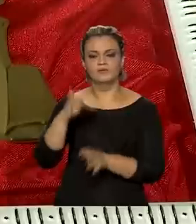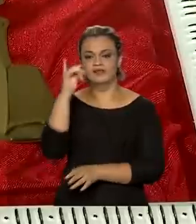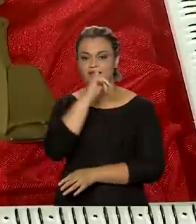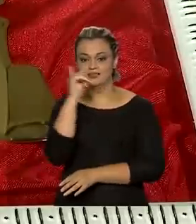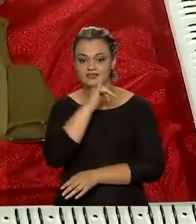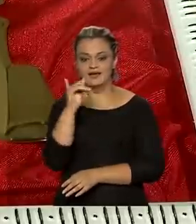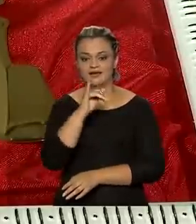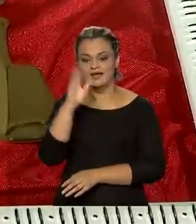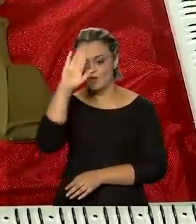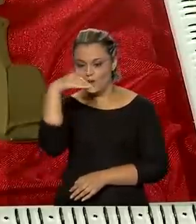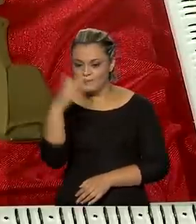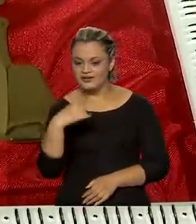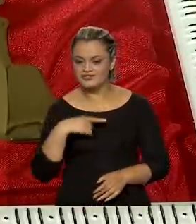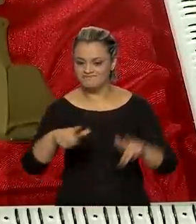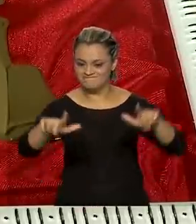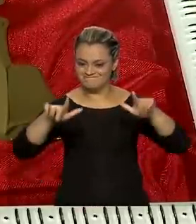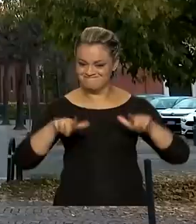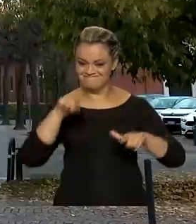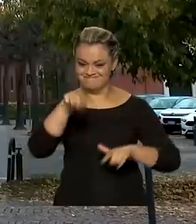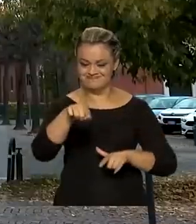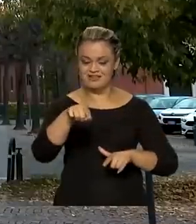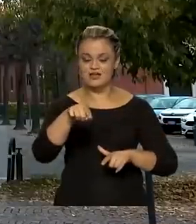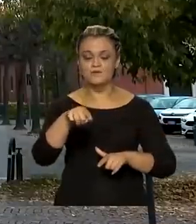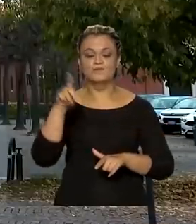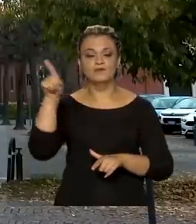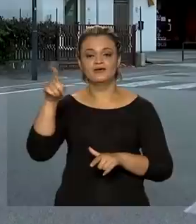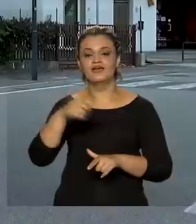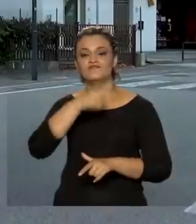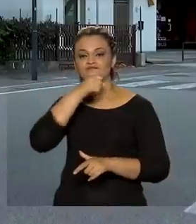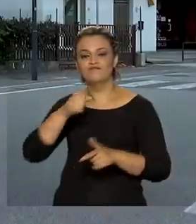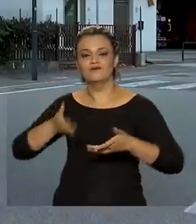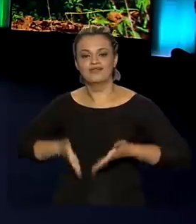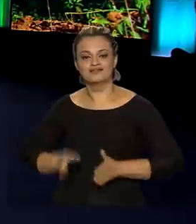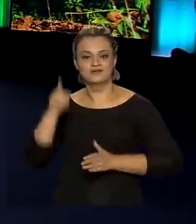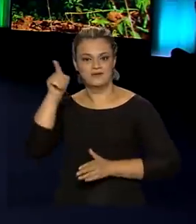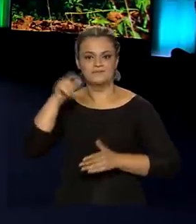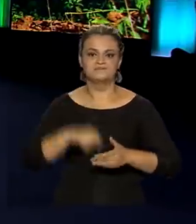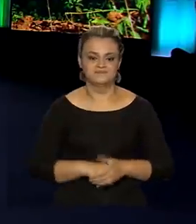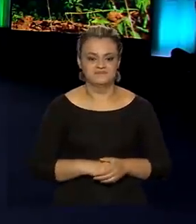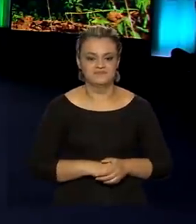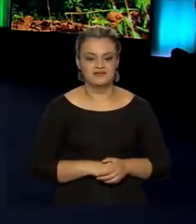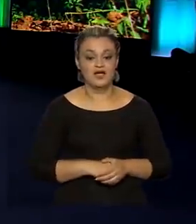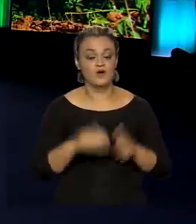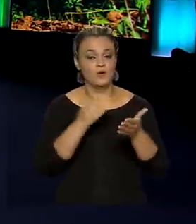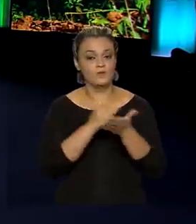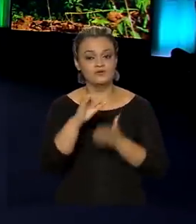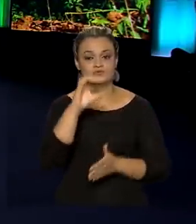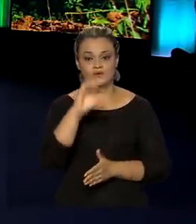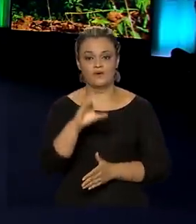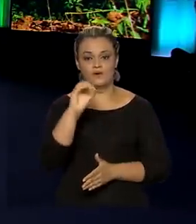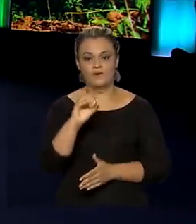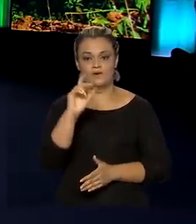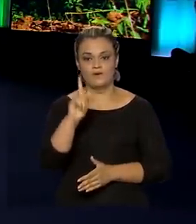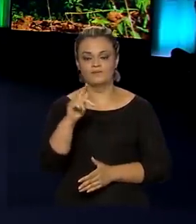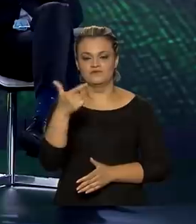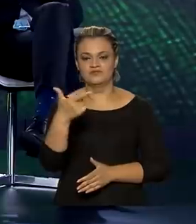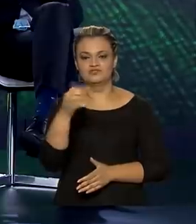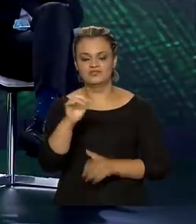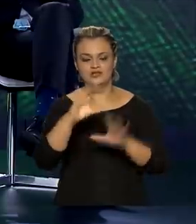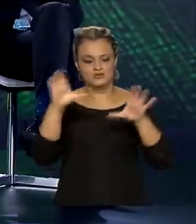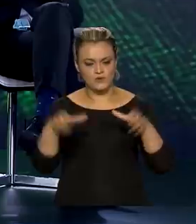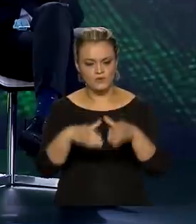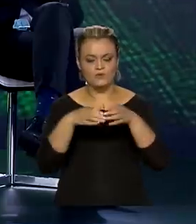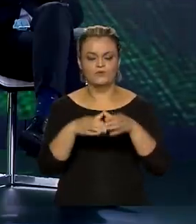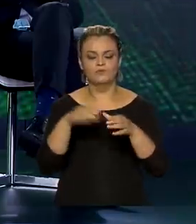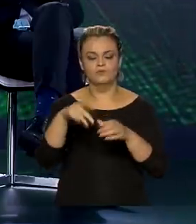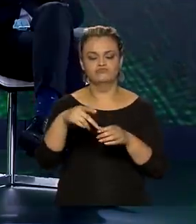presidente foi homenageado na cidade natal de seus avós maternos. Começou a COP26, Conferência das Nações Unidas